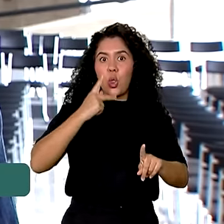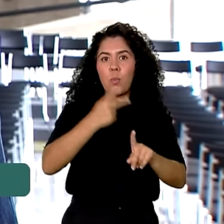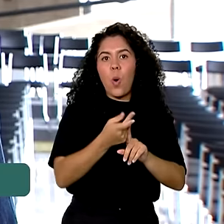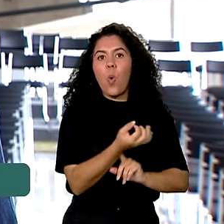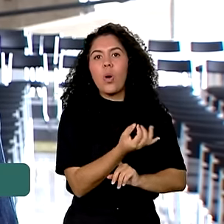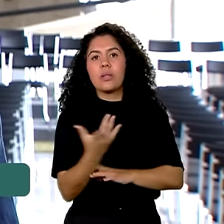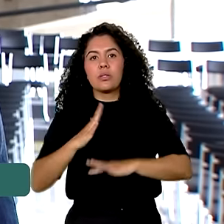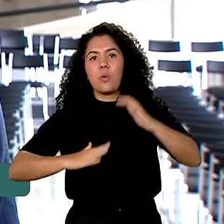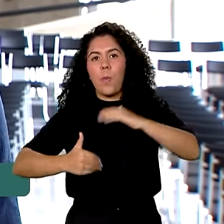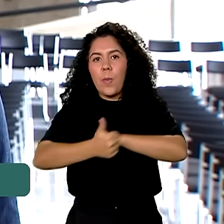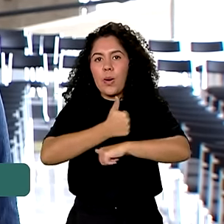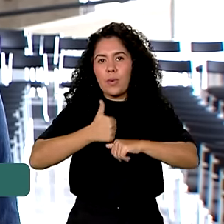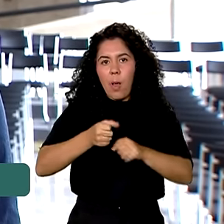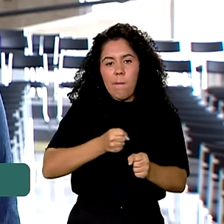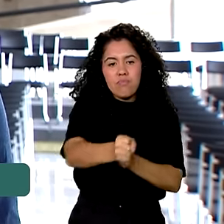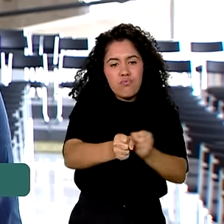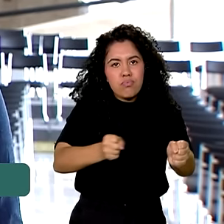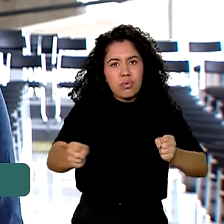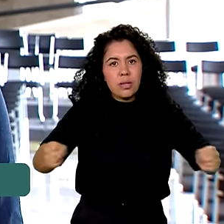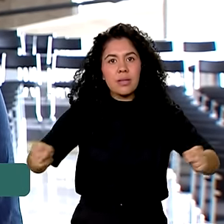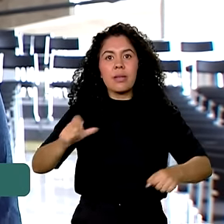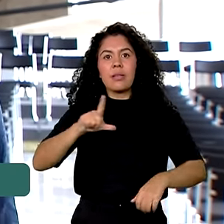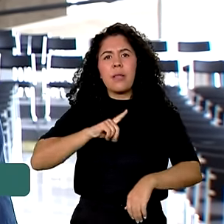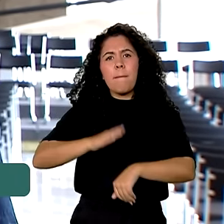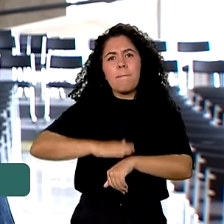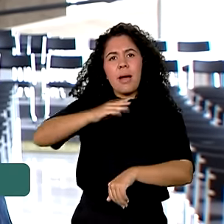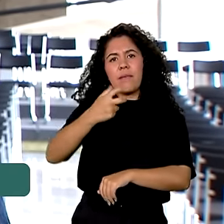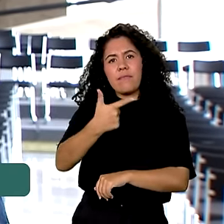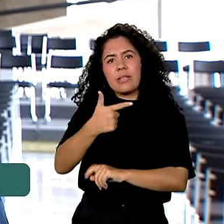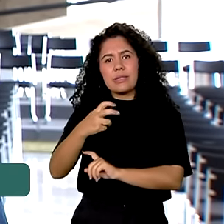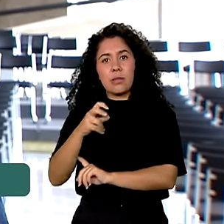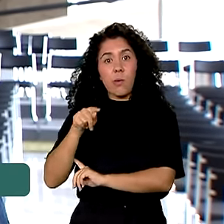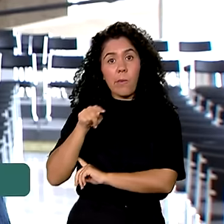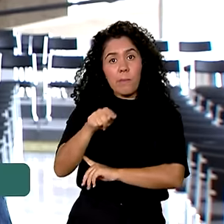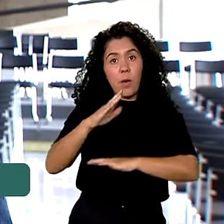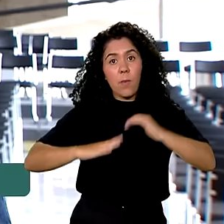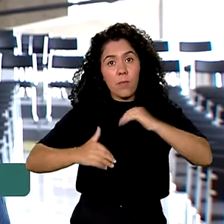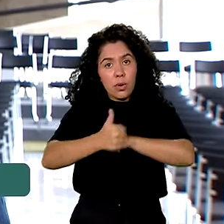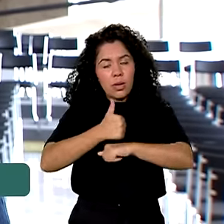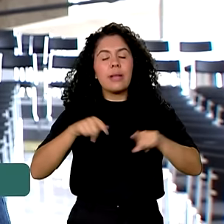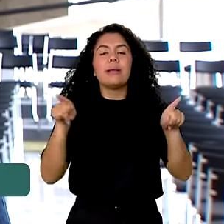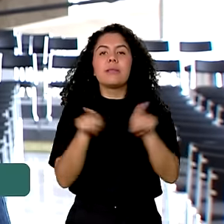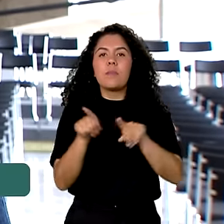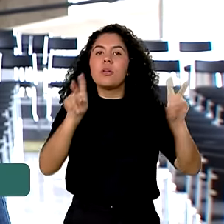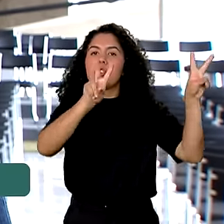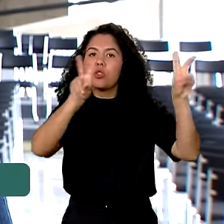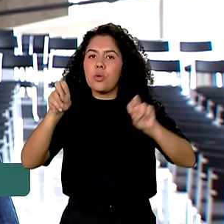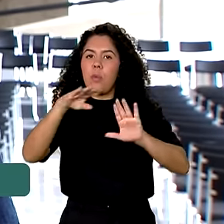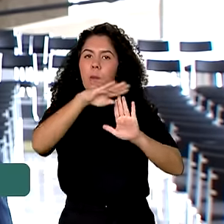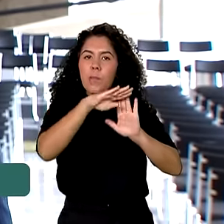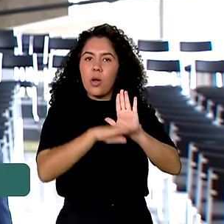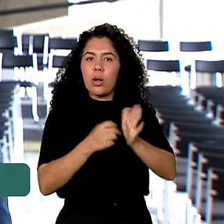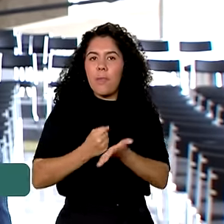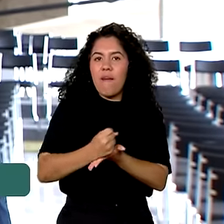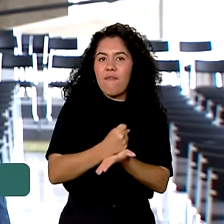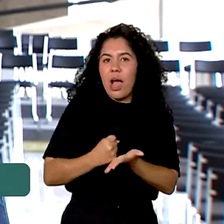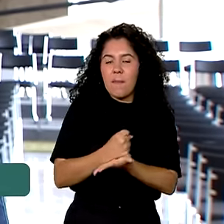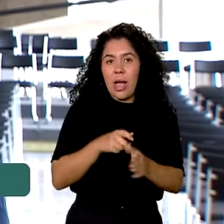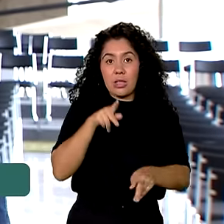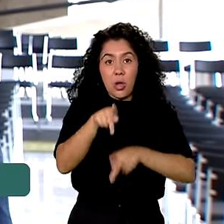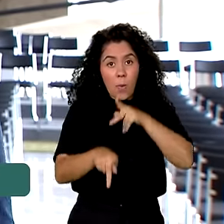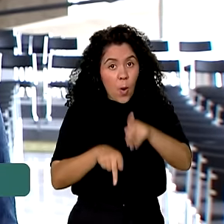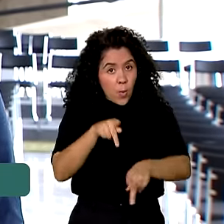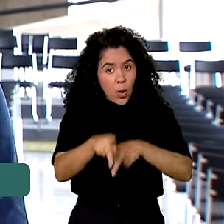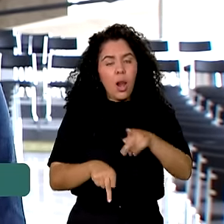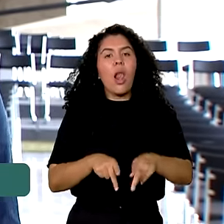agora com mais de 25 mil profissionais. Os avanços do programa Farmácia Popular, que foi expandido em todo o Brasil, com mais